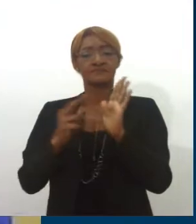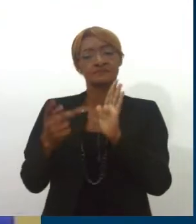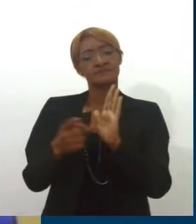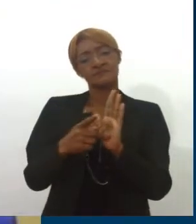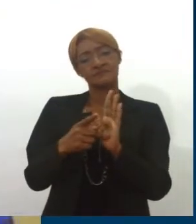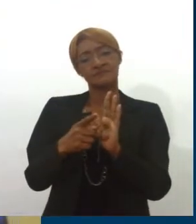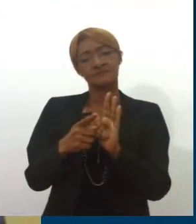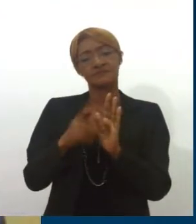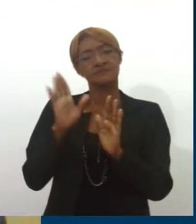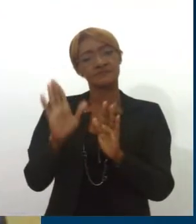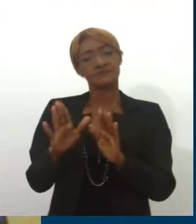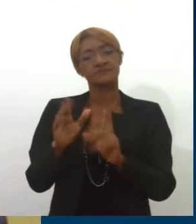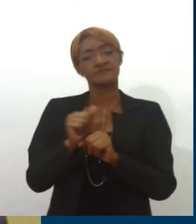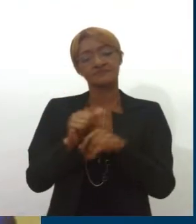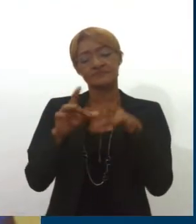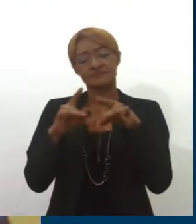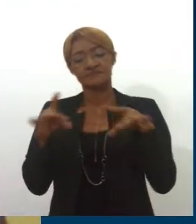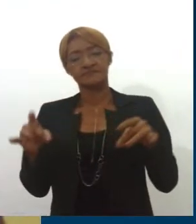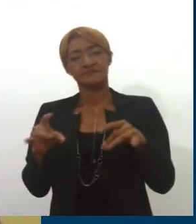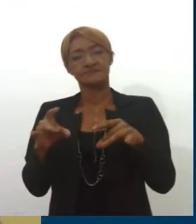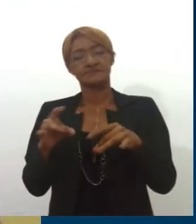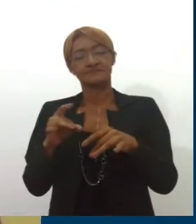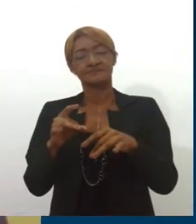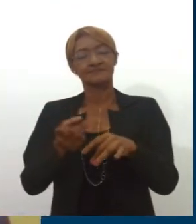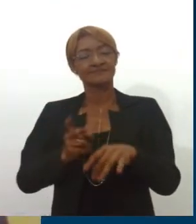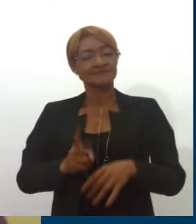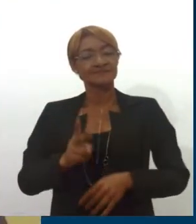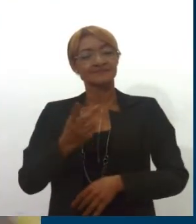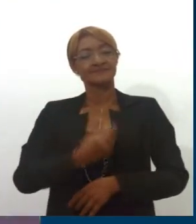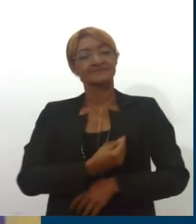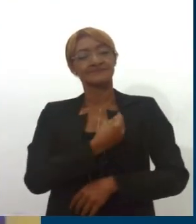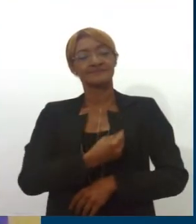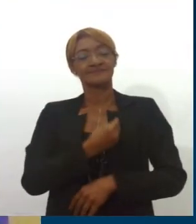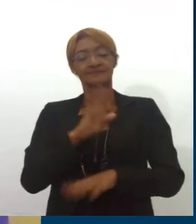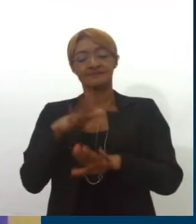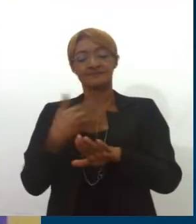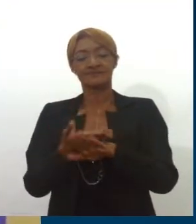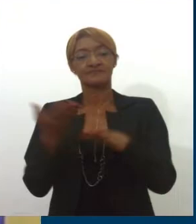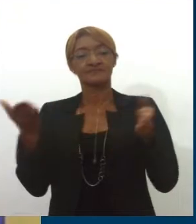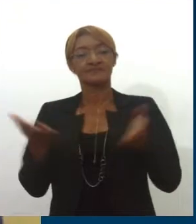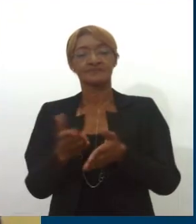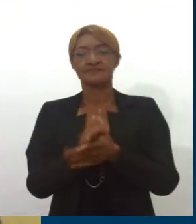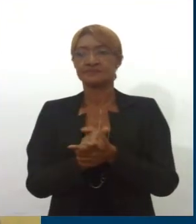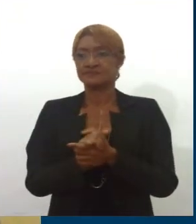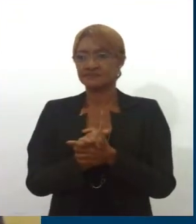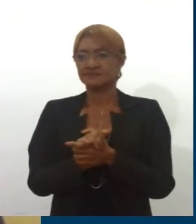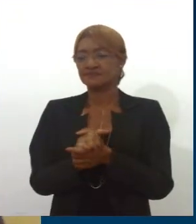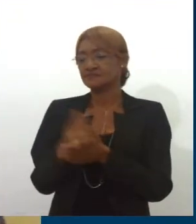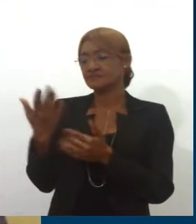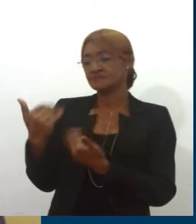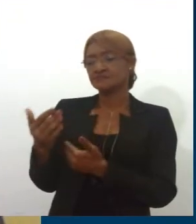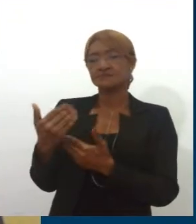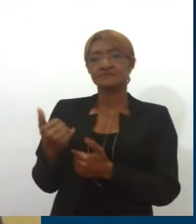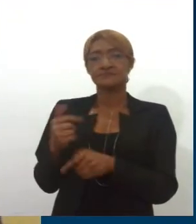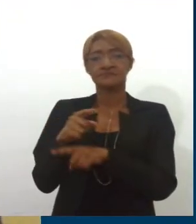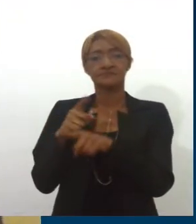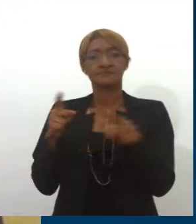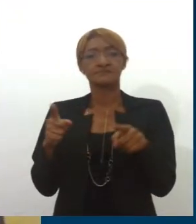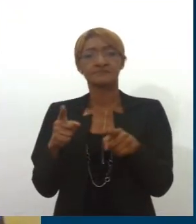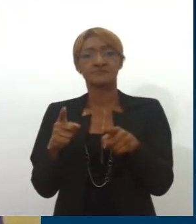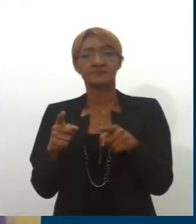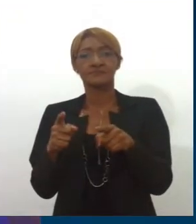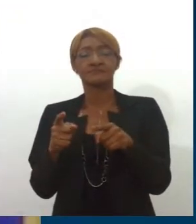origens e que ele se mantém vivo e atuante hoje. Hoje nós temos jovens aprendendo a fazer cordel, nós temos